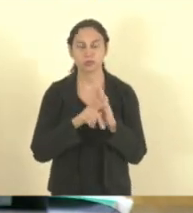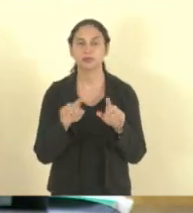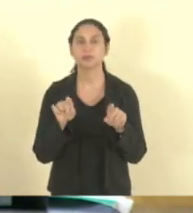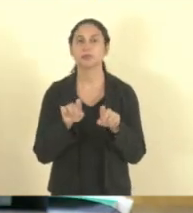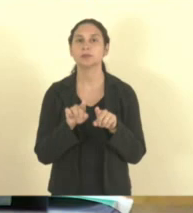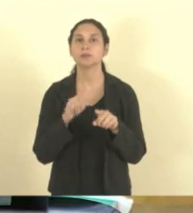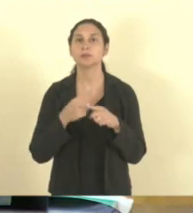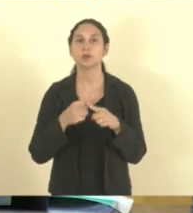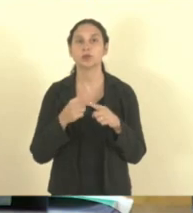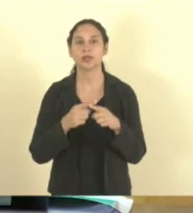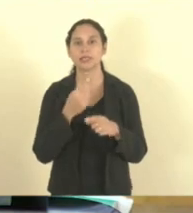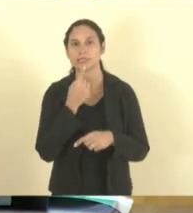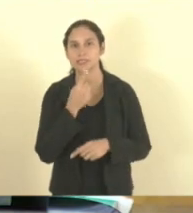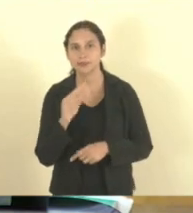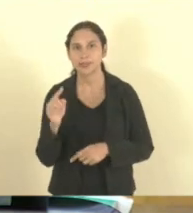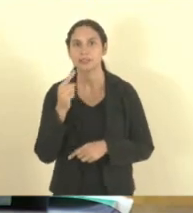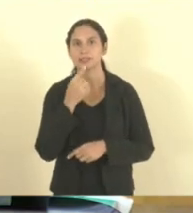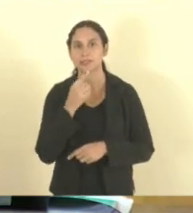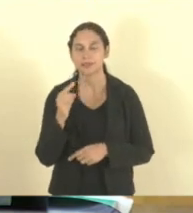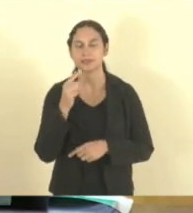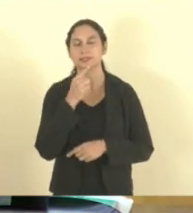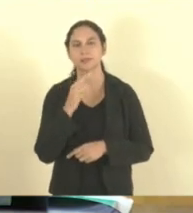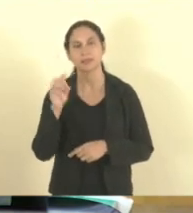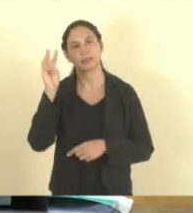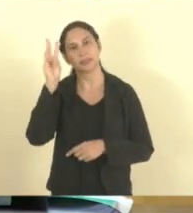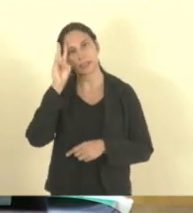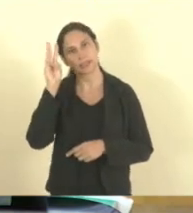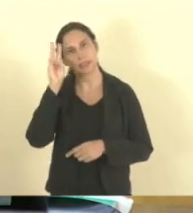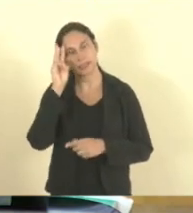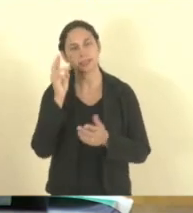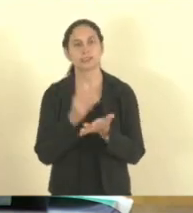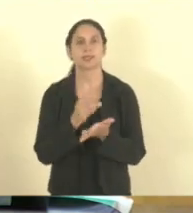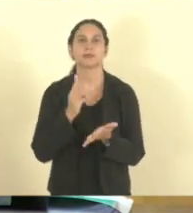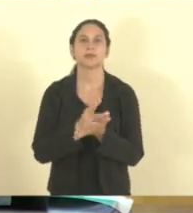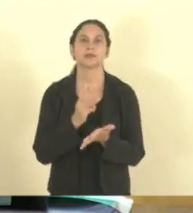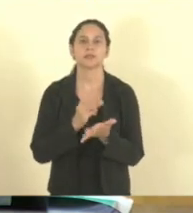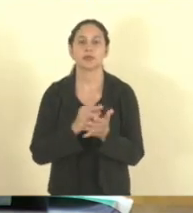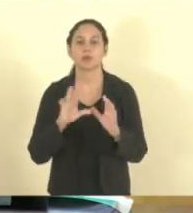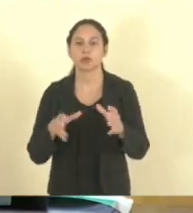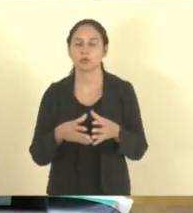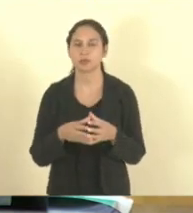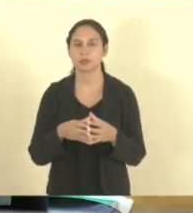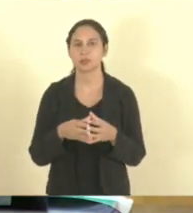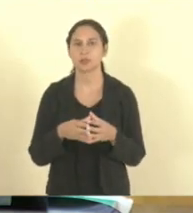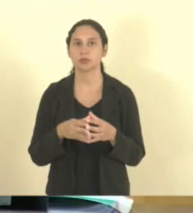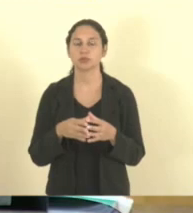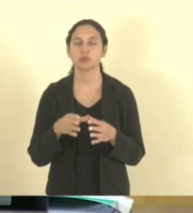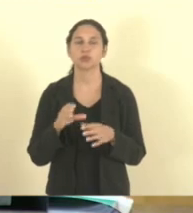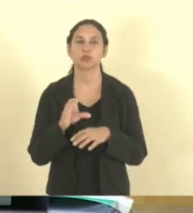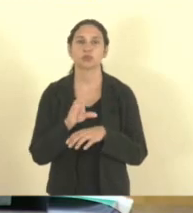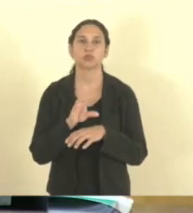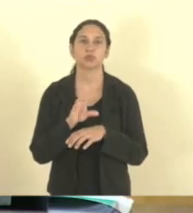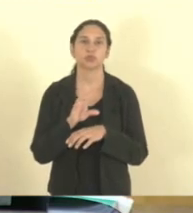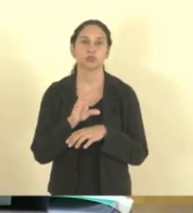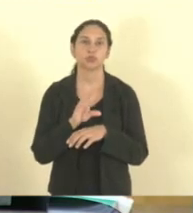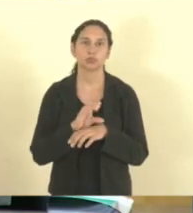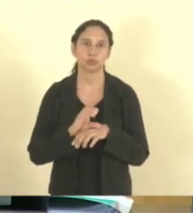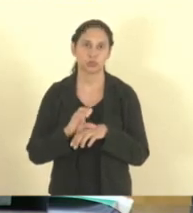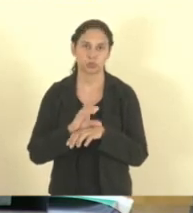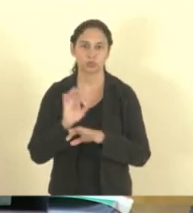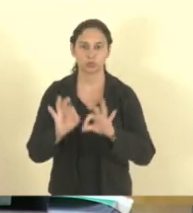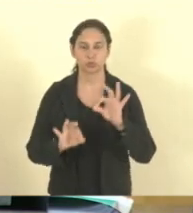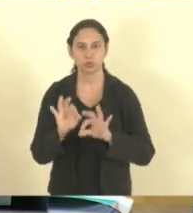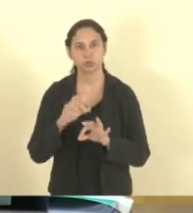é semanal. Nós fazemos todas as terças-feiras, uma e meia, as reuniões da Comissão de Constituição e Justiça. Aprovamos, em média, de